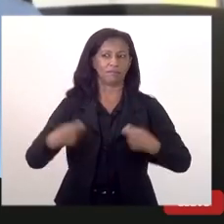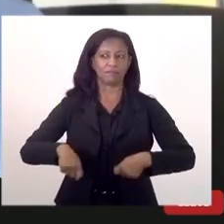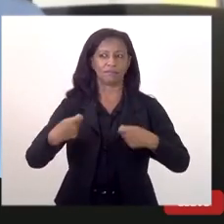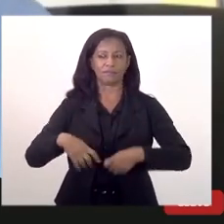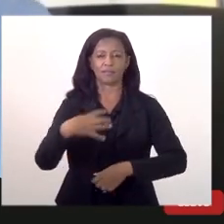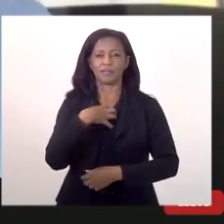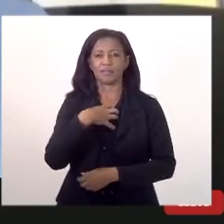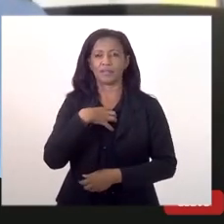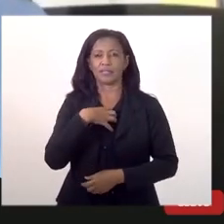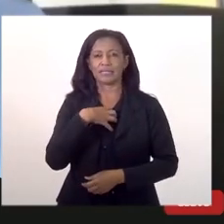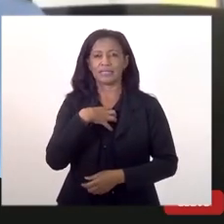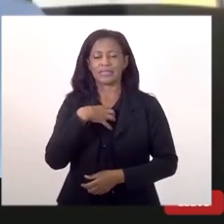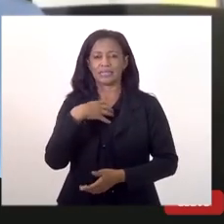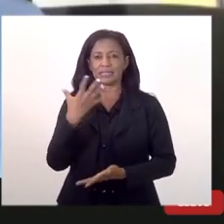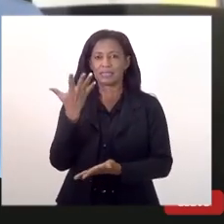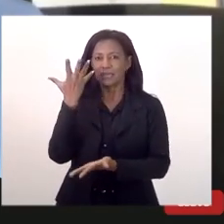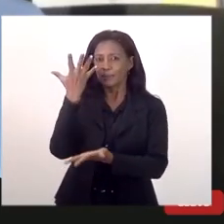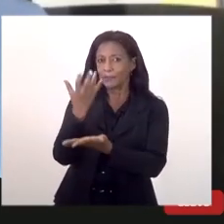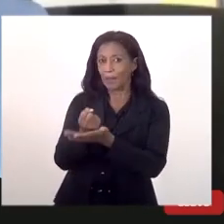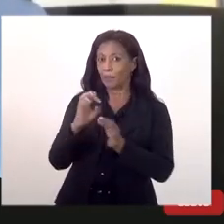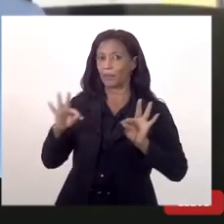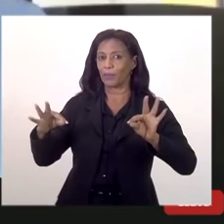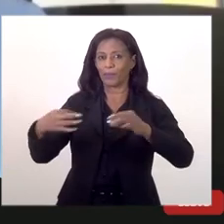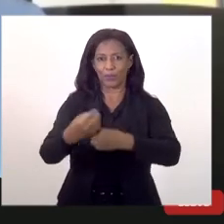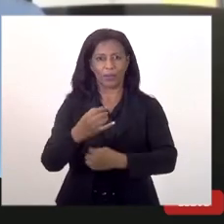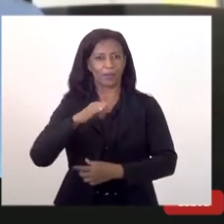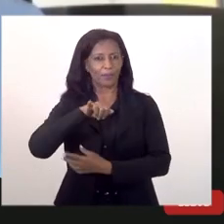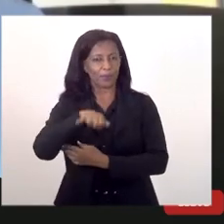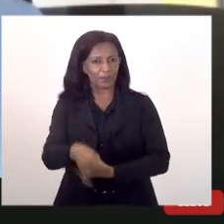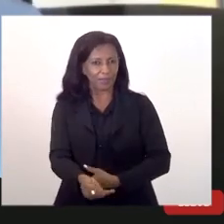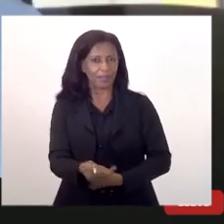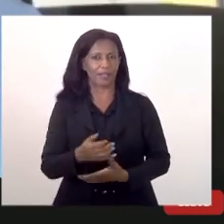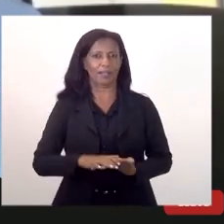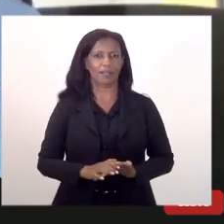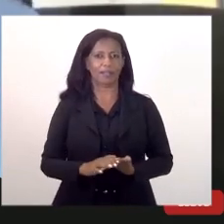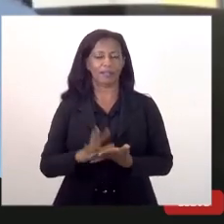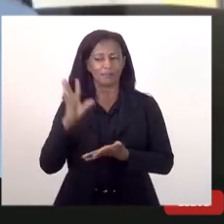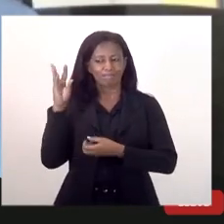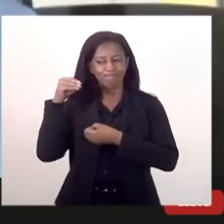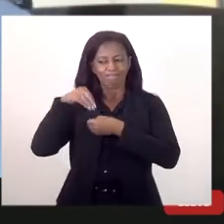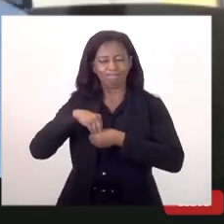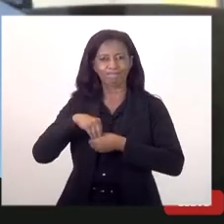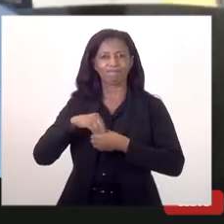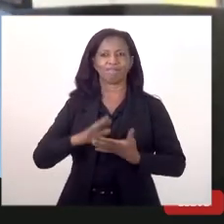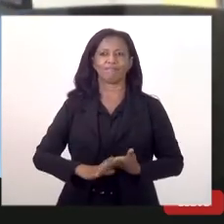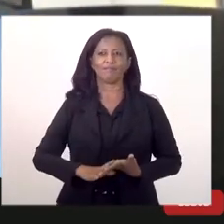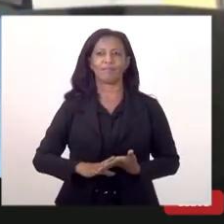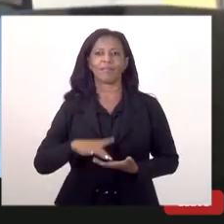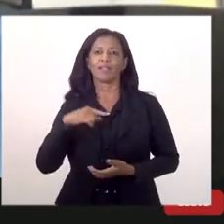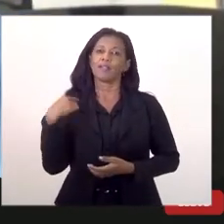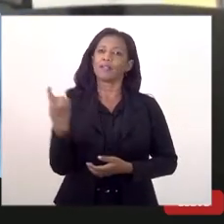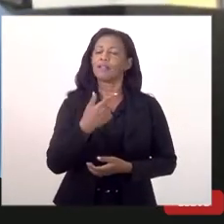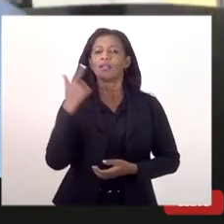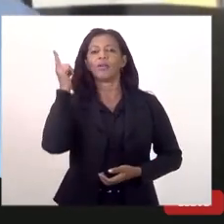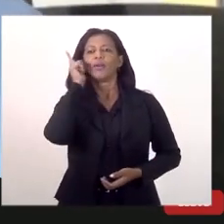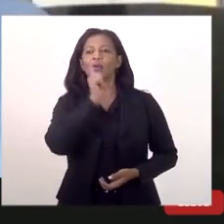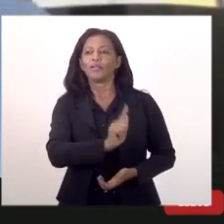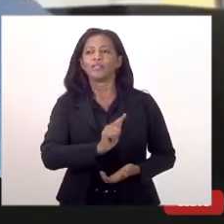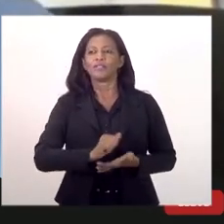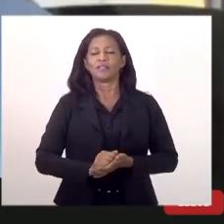capturada por todos nós aproveitada implementada para que a gente consiga